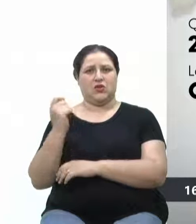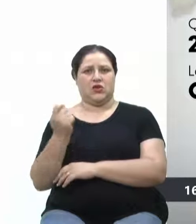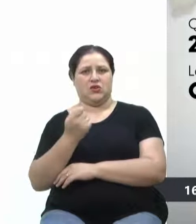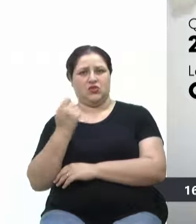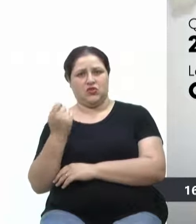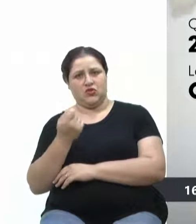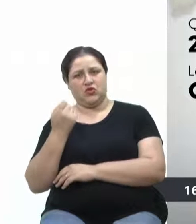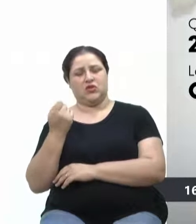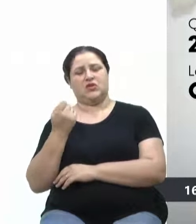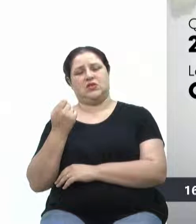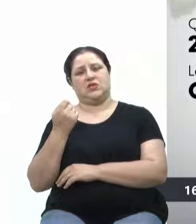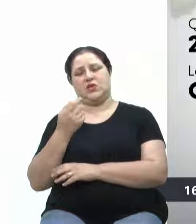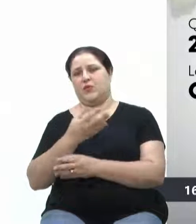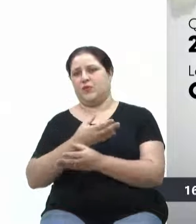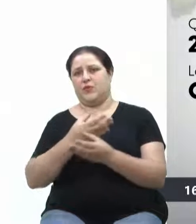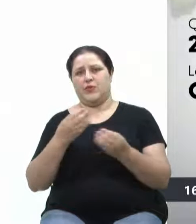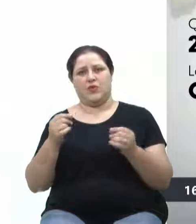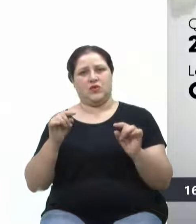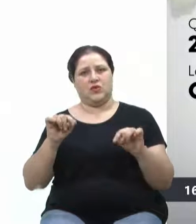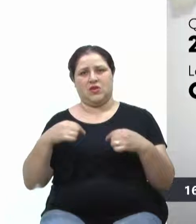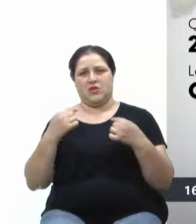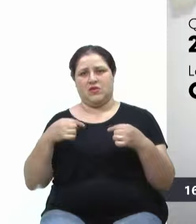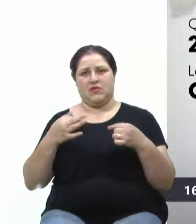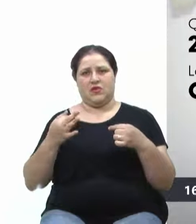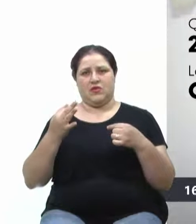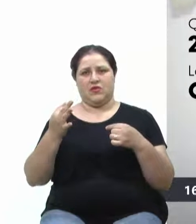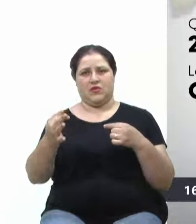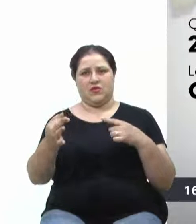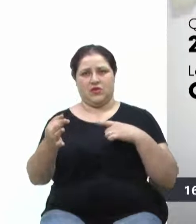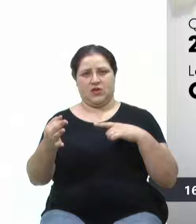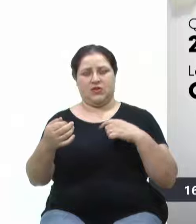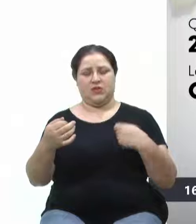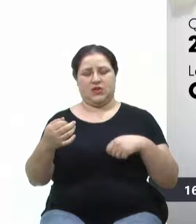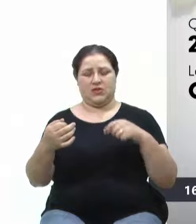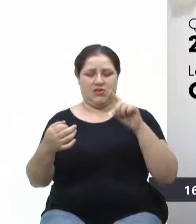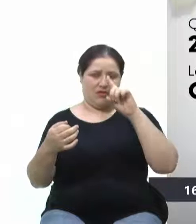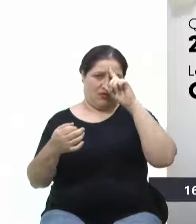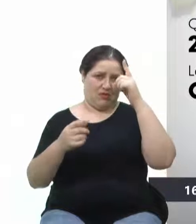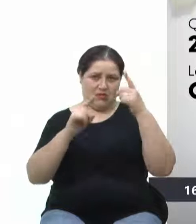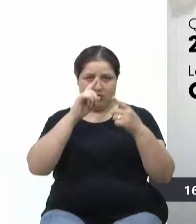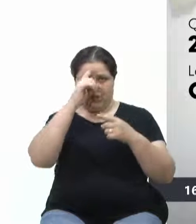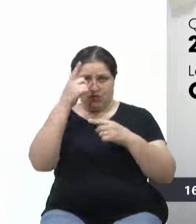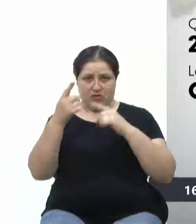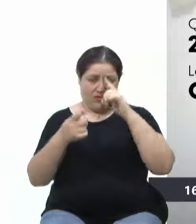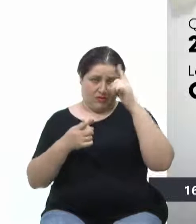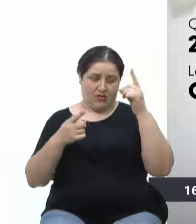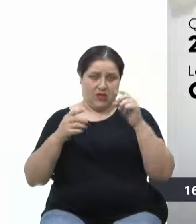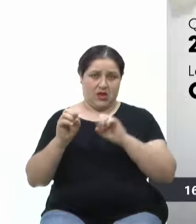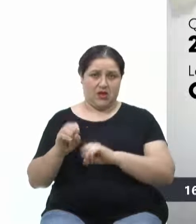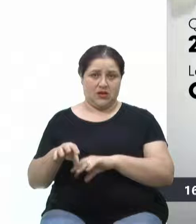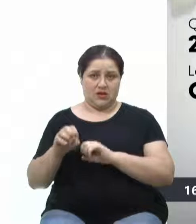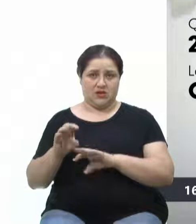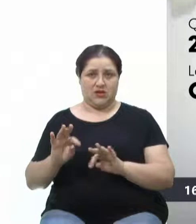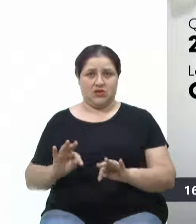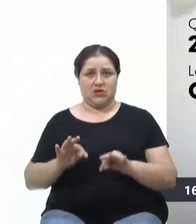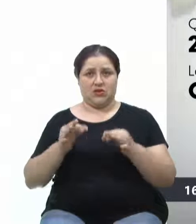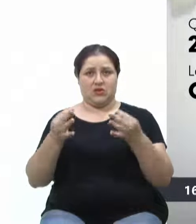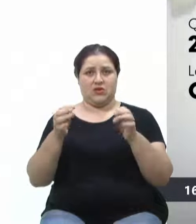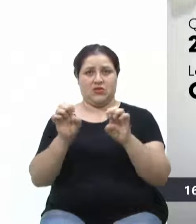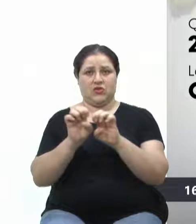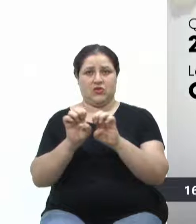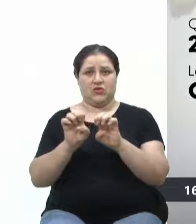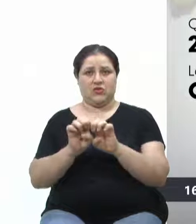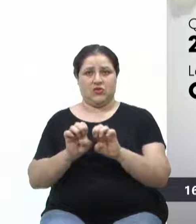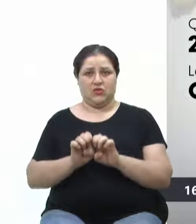E muitos desafios vêm pela frente. Precisamos inovar tanto no ensino, como na tecnologia, na estrutura